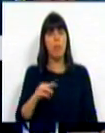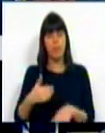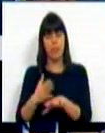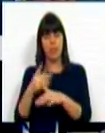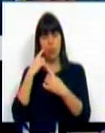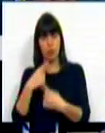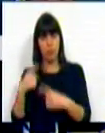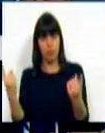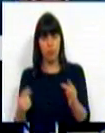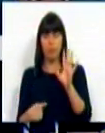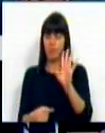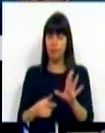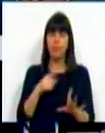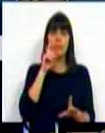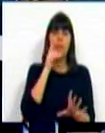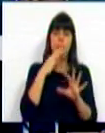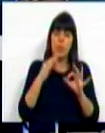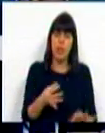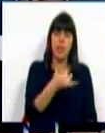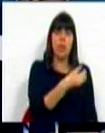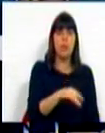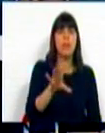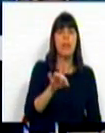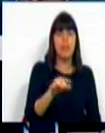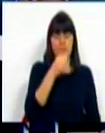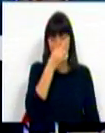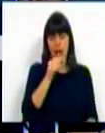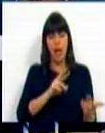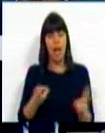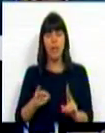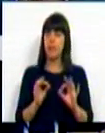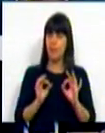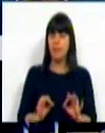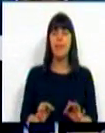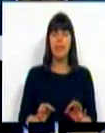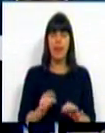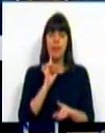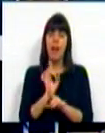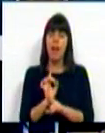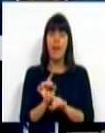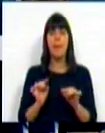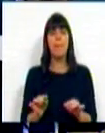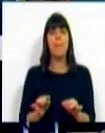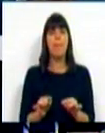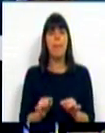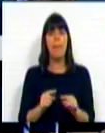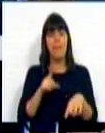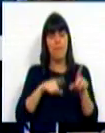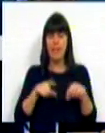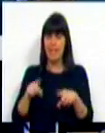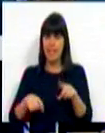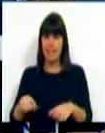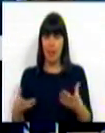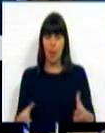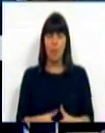setor público. Vamos garantir que 2016 é a alteração certa a essa variação.